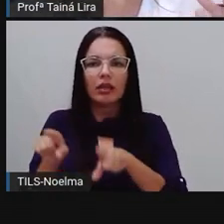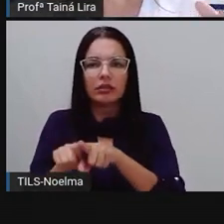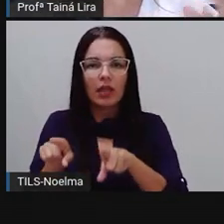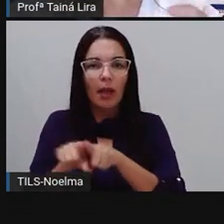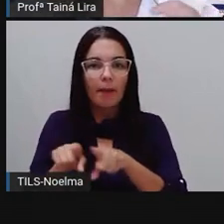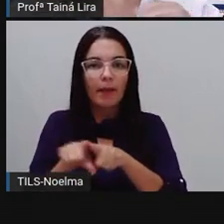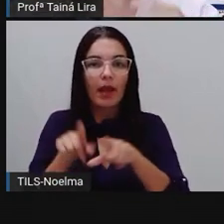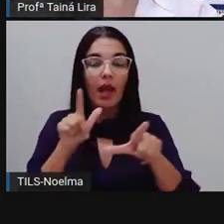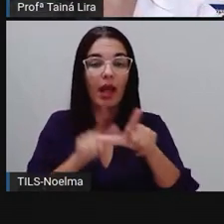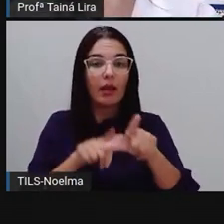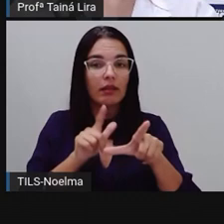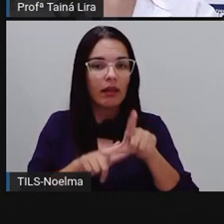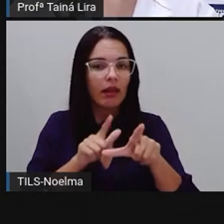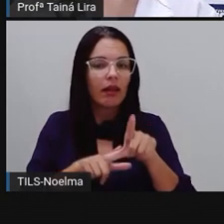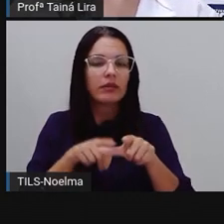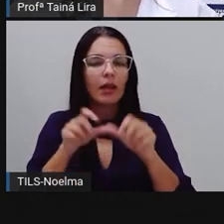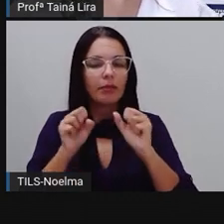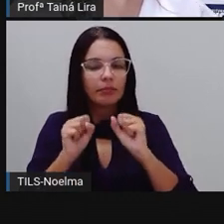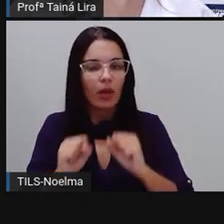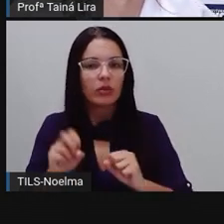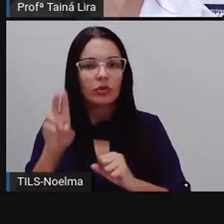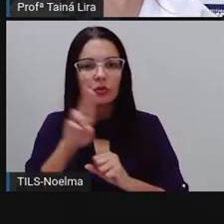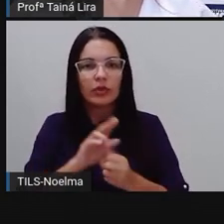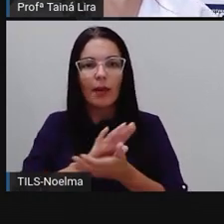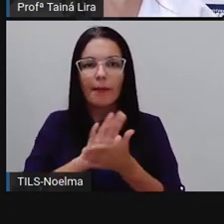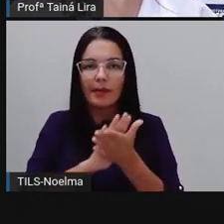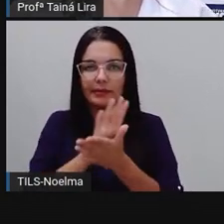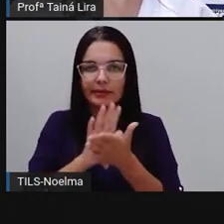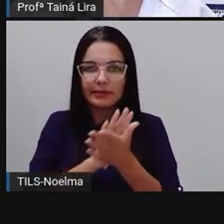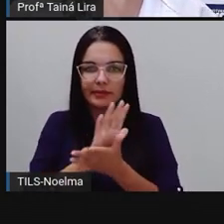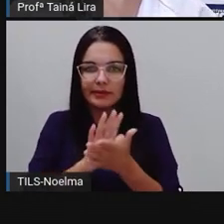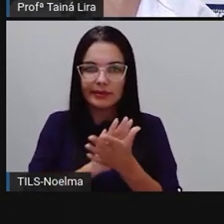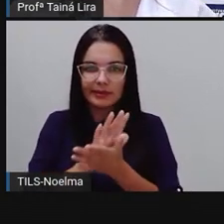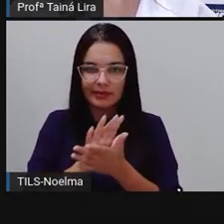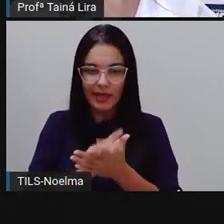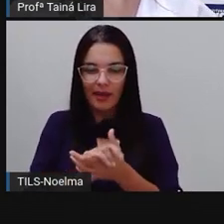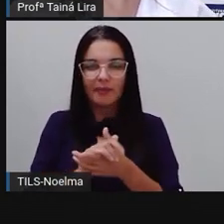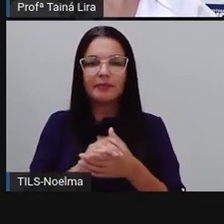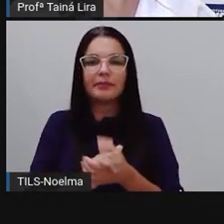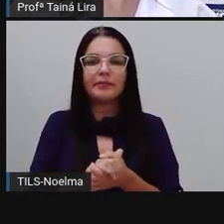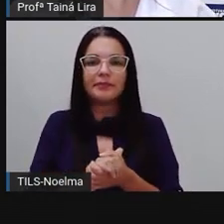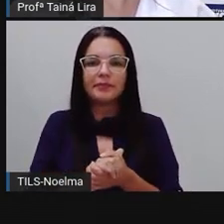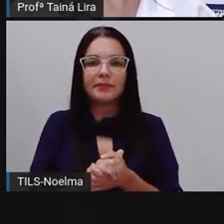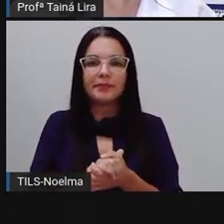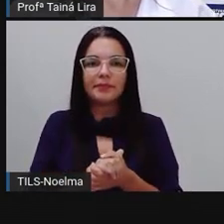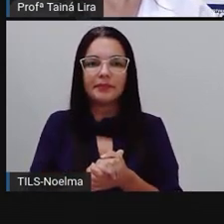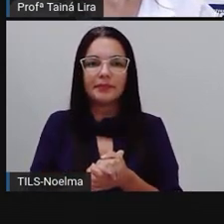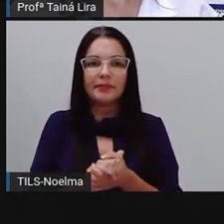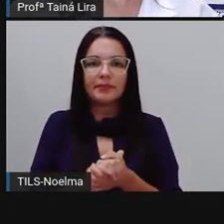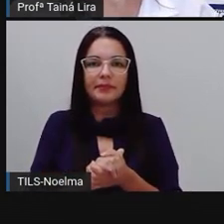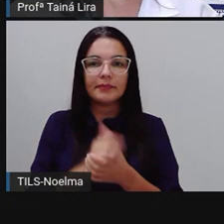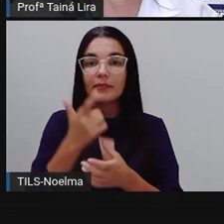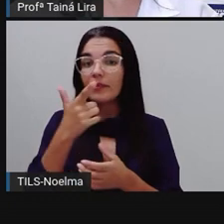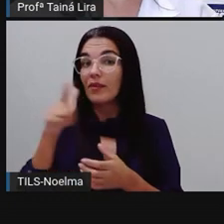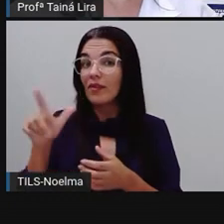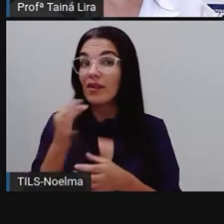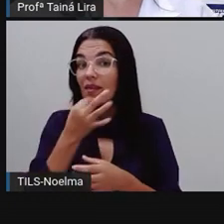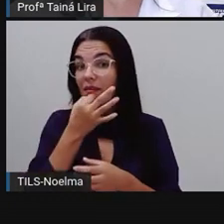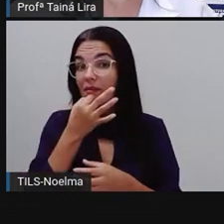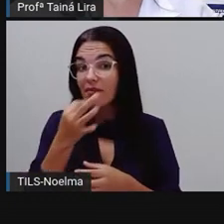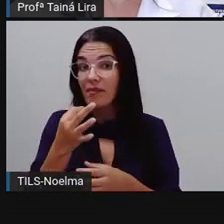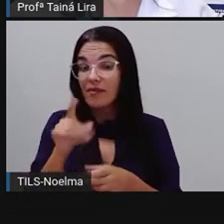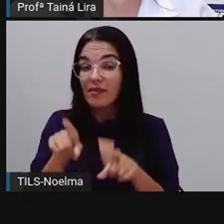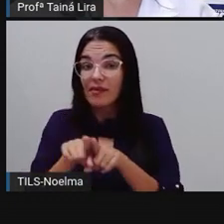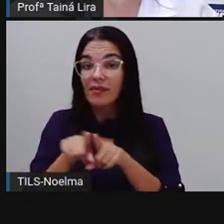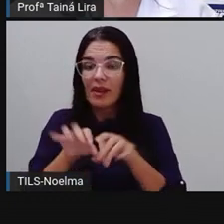letrinha, fazer a sua letrinha cursiva com a massinha, tá bom? Antes de fazer no papel, tá? Outra ali, ó,